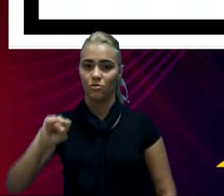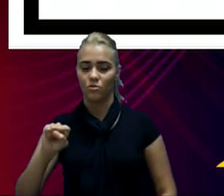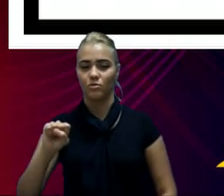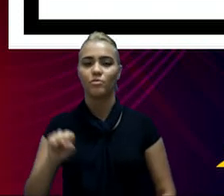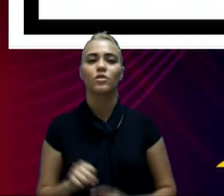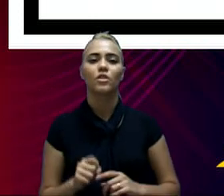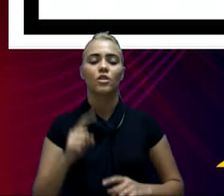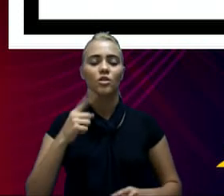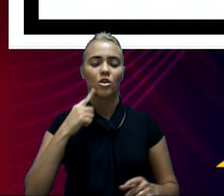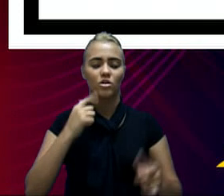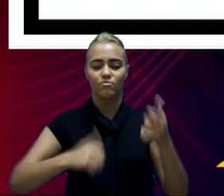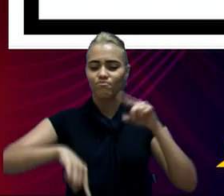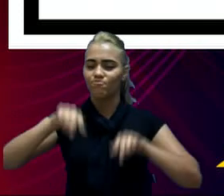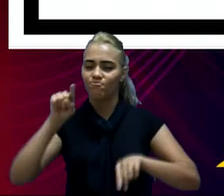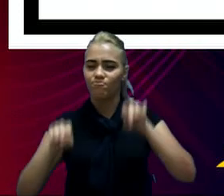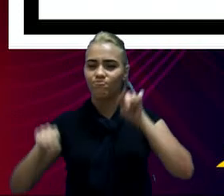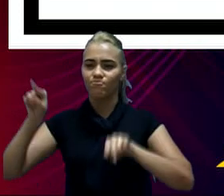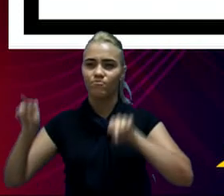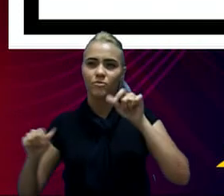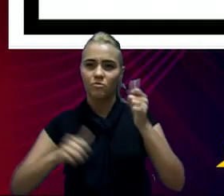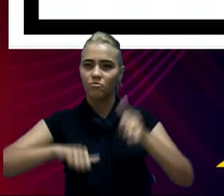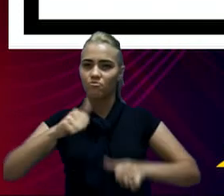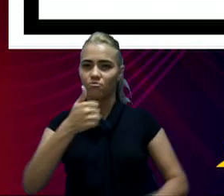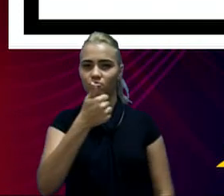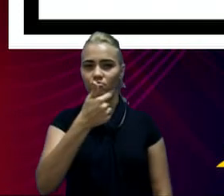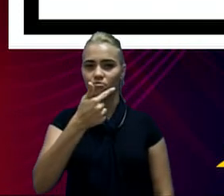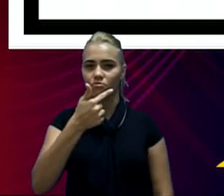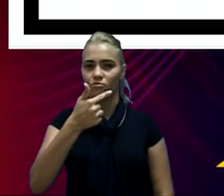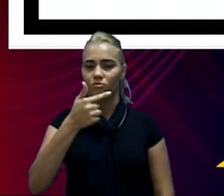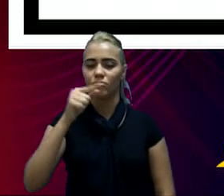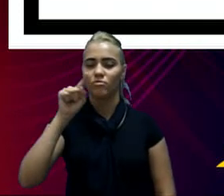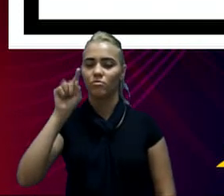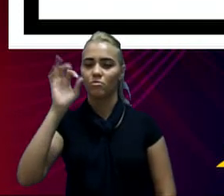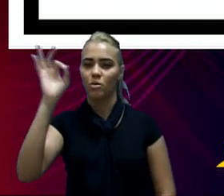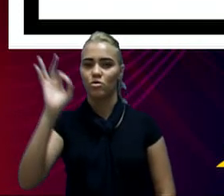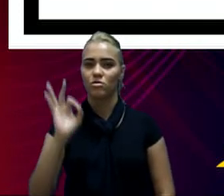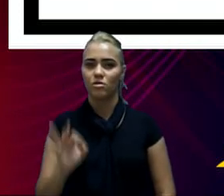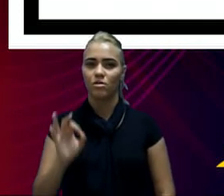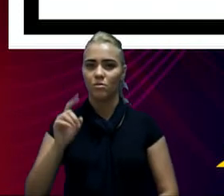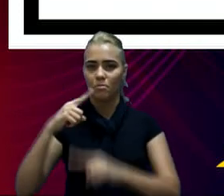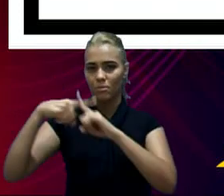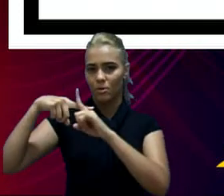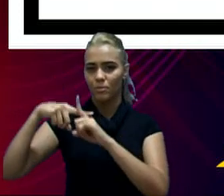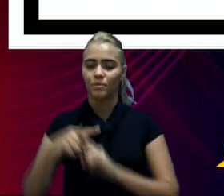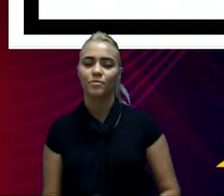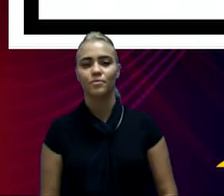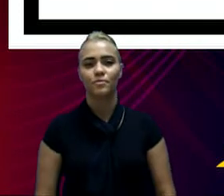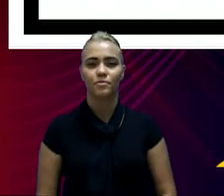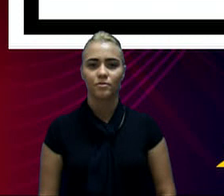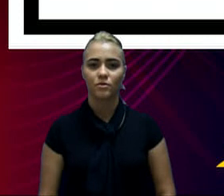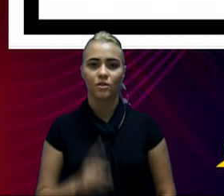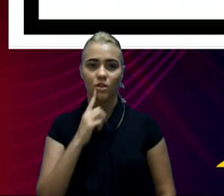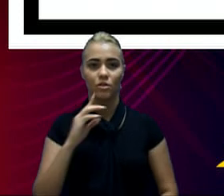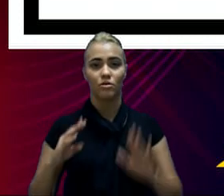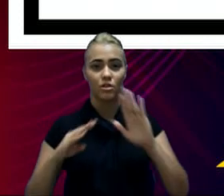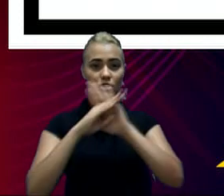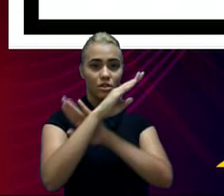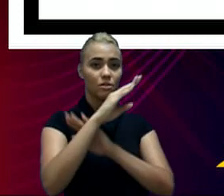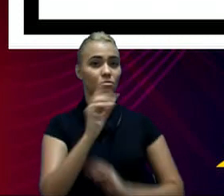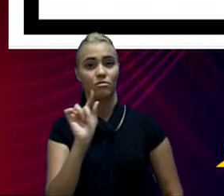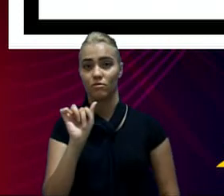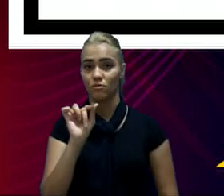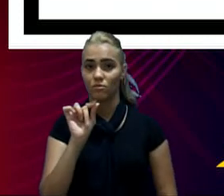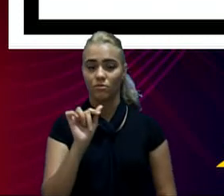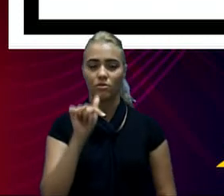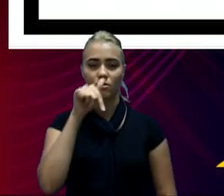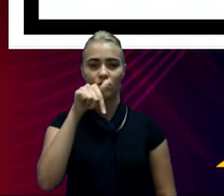tivemos aí uma variação nominal de 12,5%, e uma variação real, ou seja, um crescimento real, da